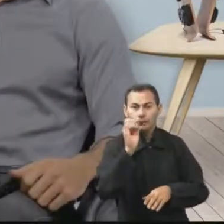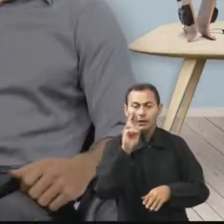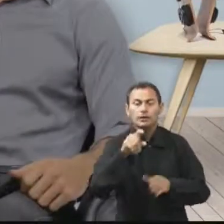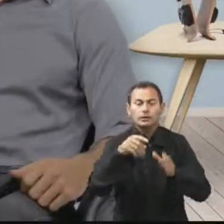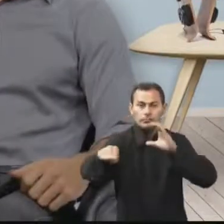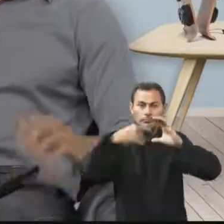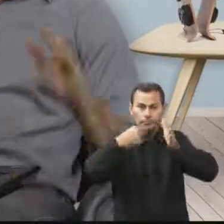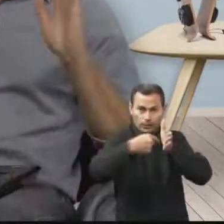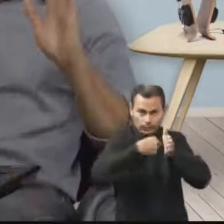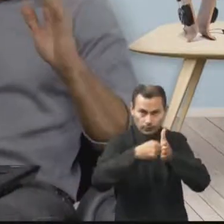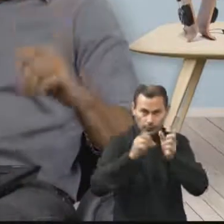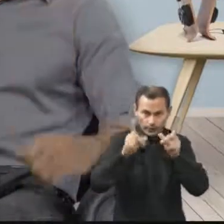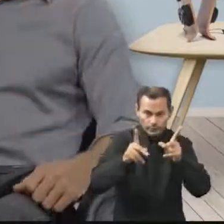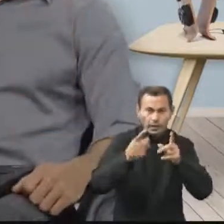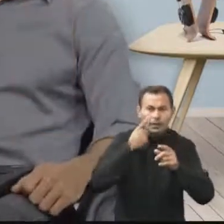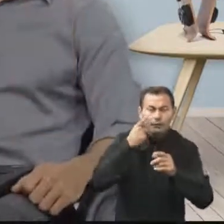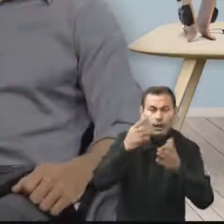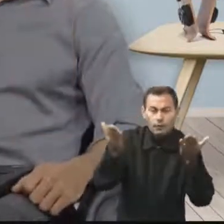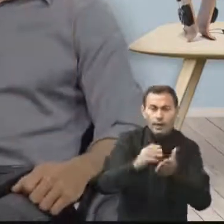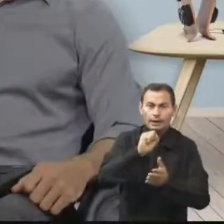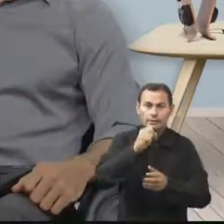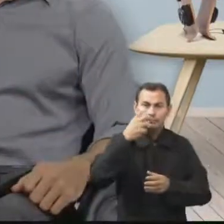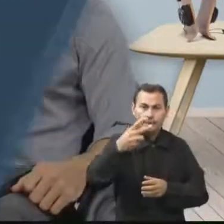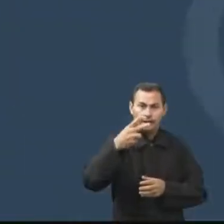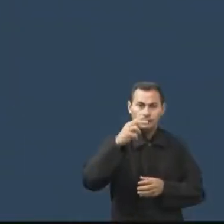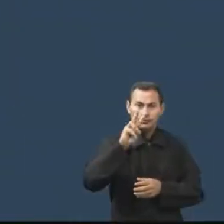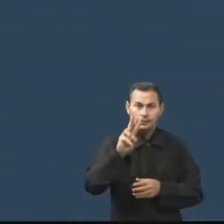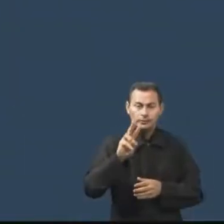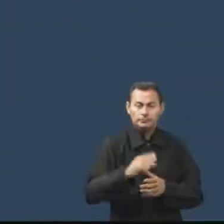sua pergunta, ok? Confere agora a SP2.